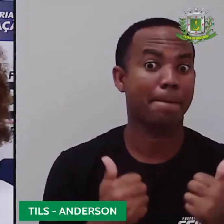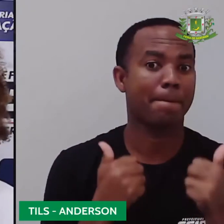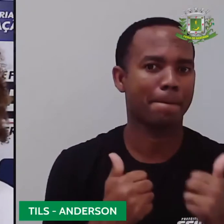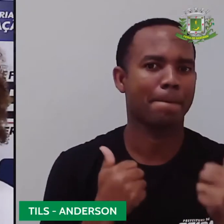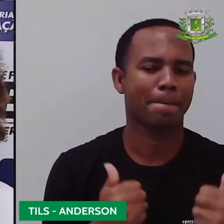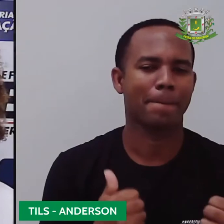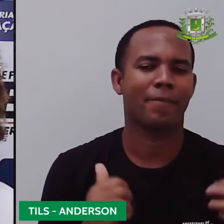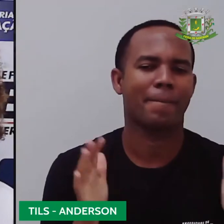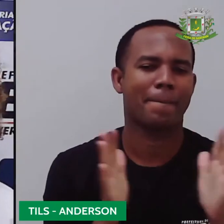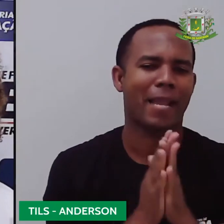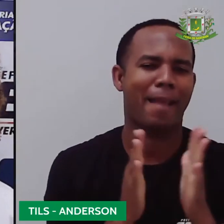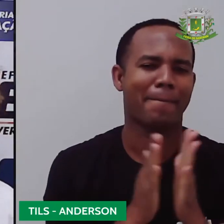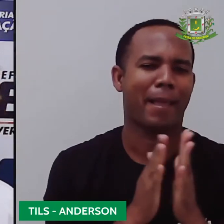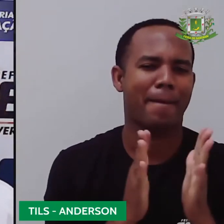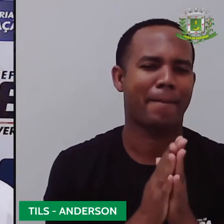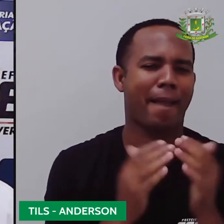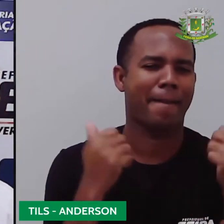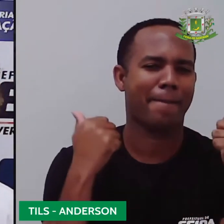Oi!